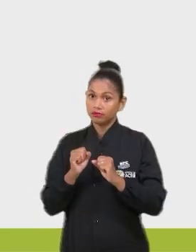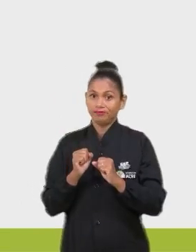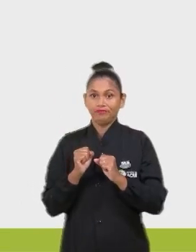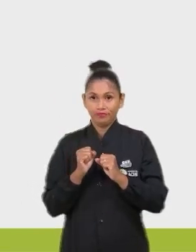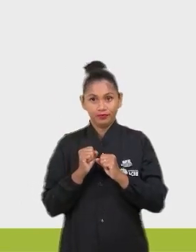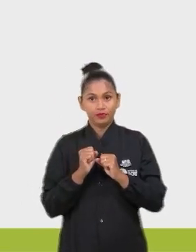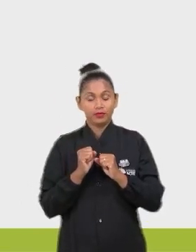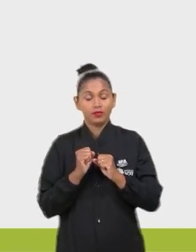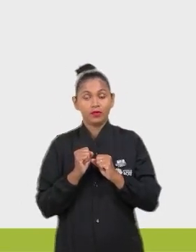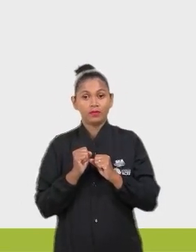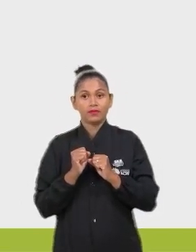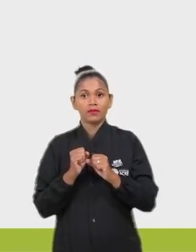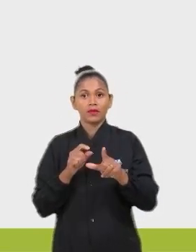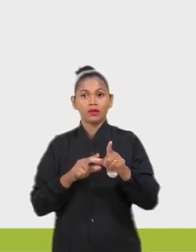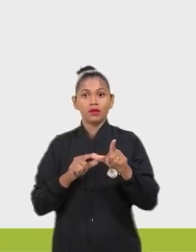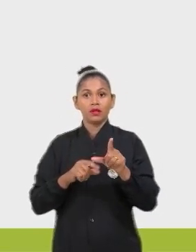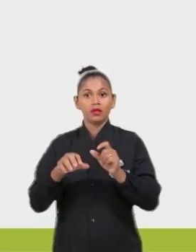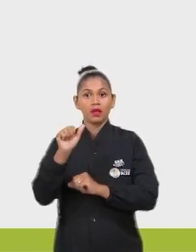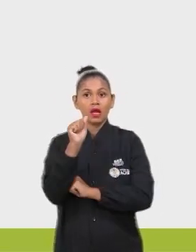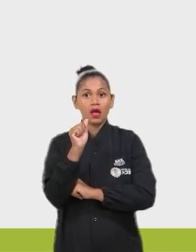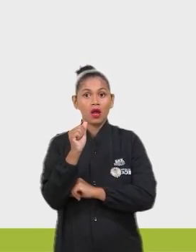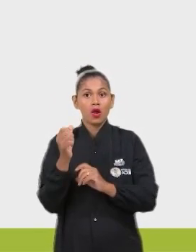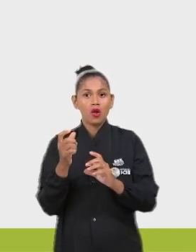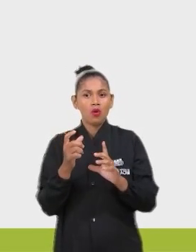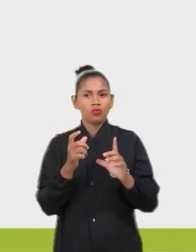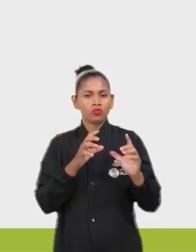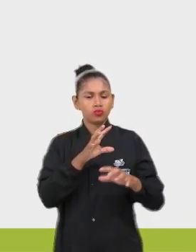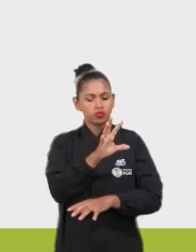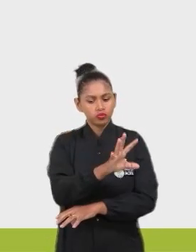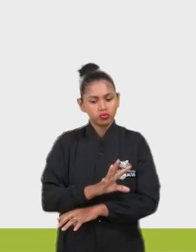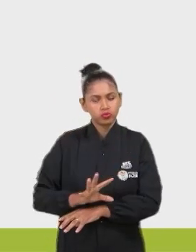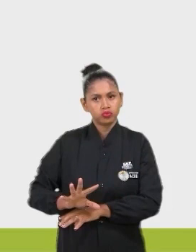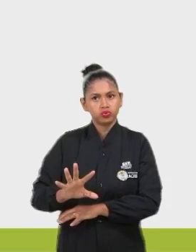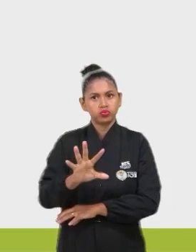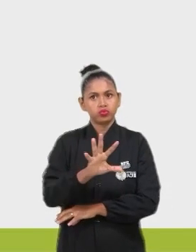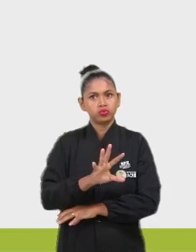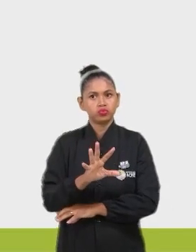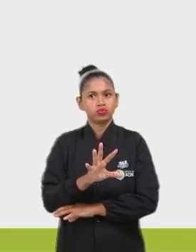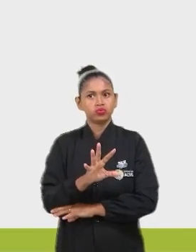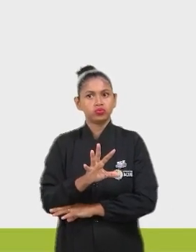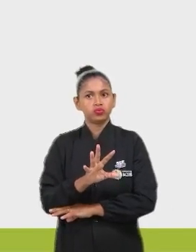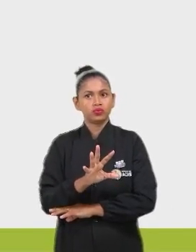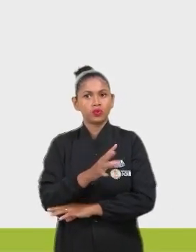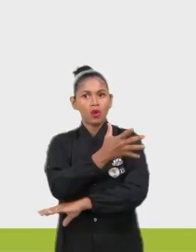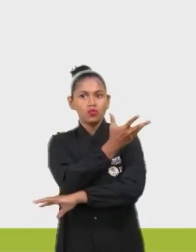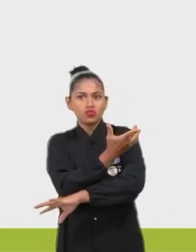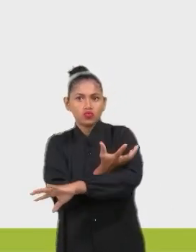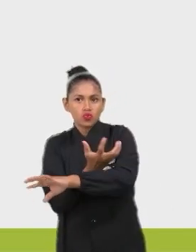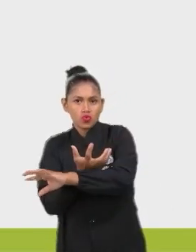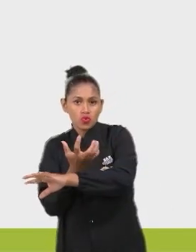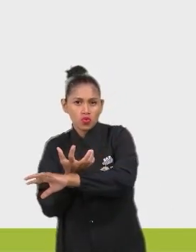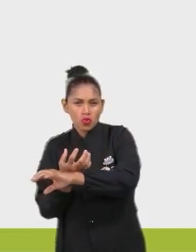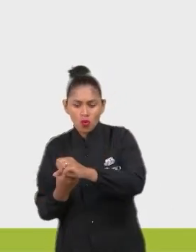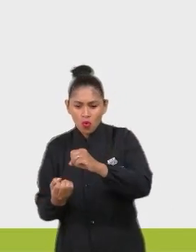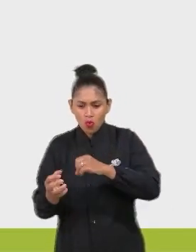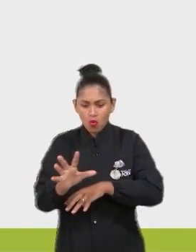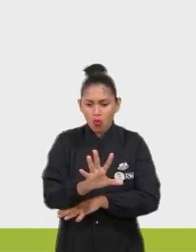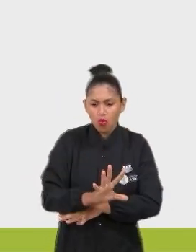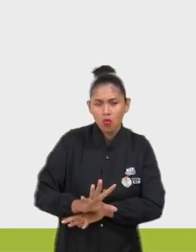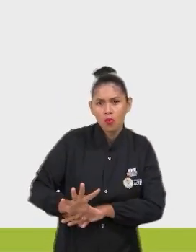parcialmente a flora original? Eu fico com essa aí, hein? De primeira. Mas vamos ver, vamos ver as outras.